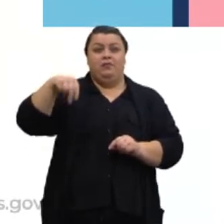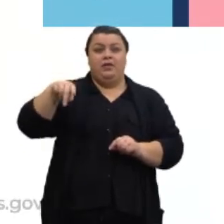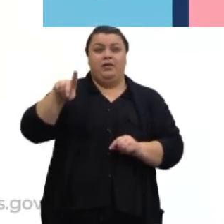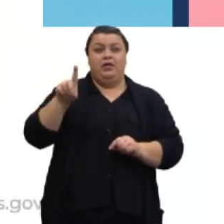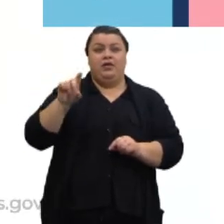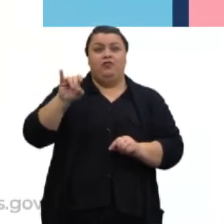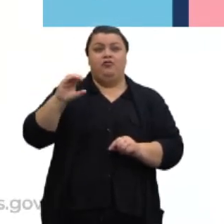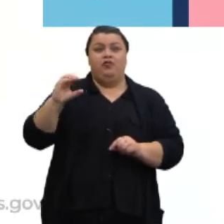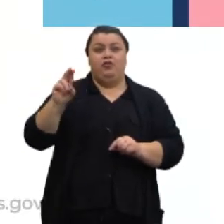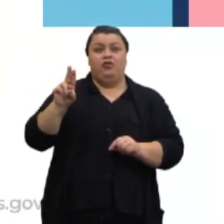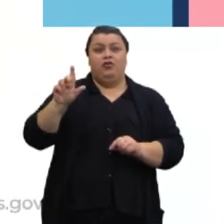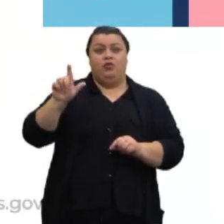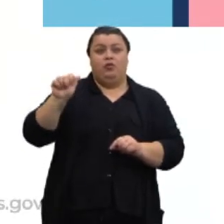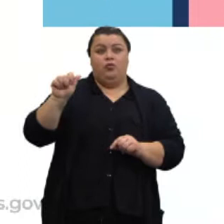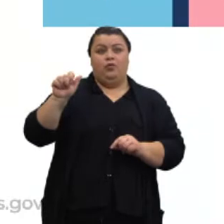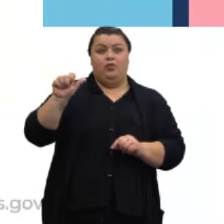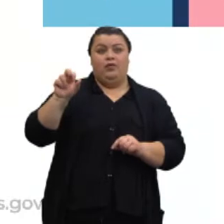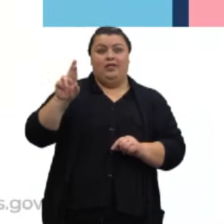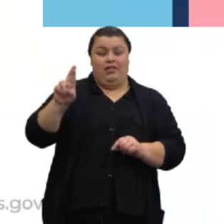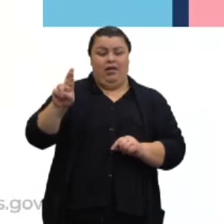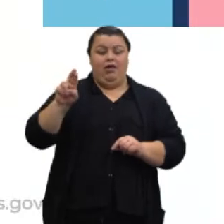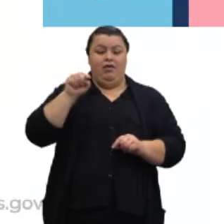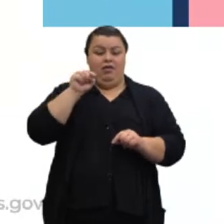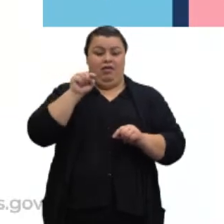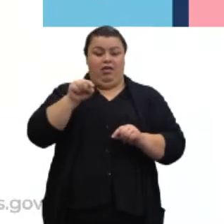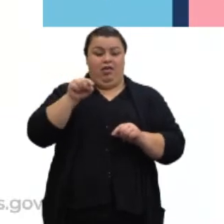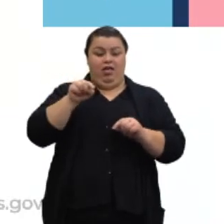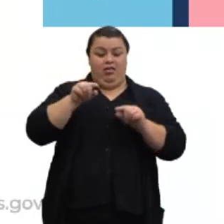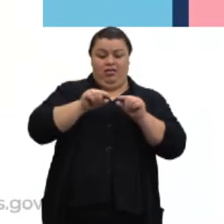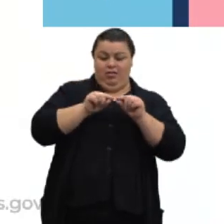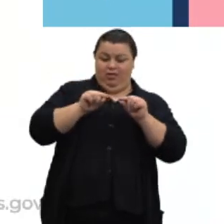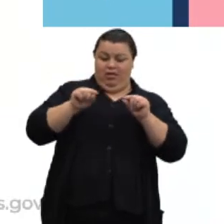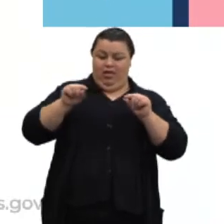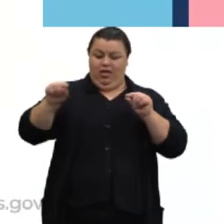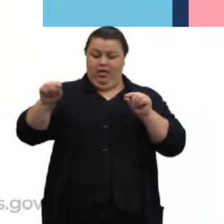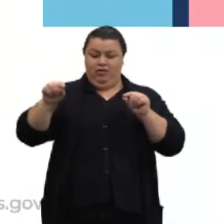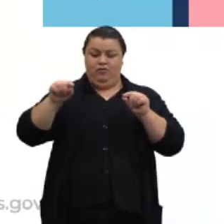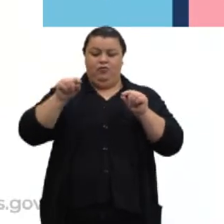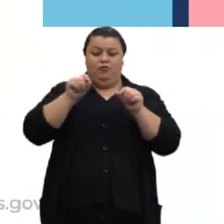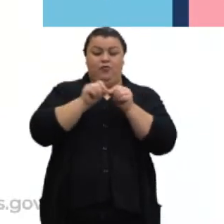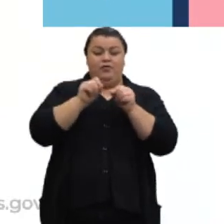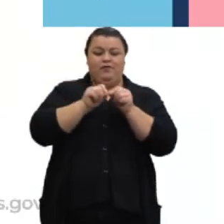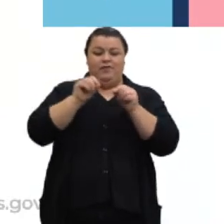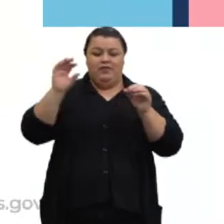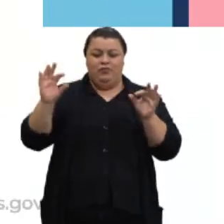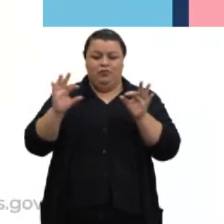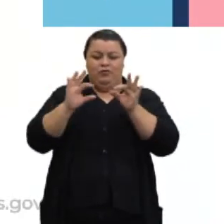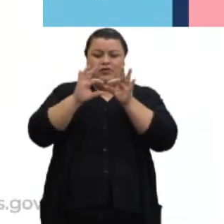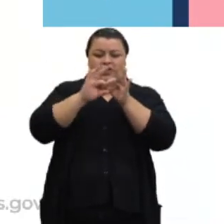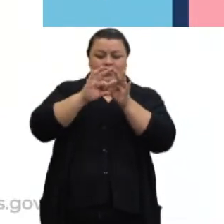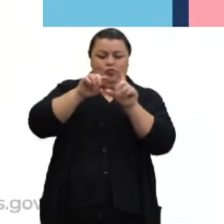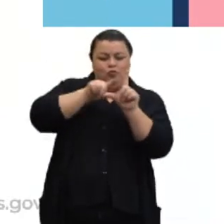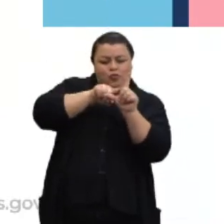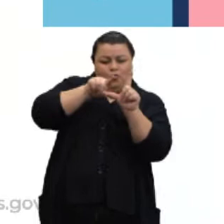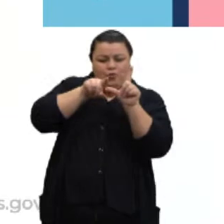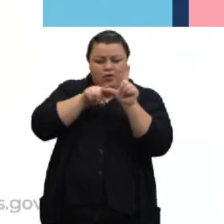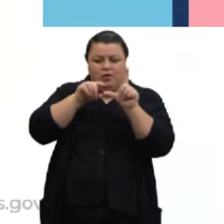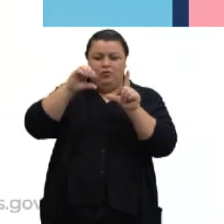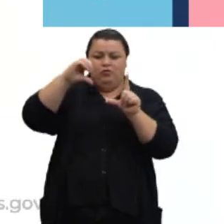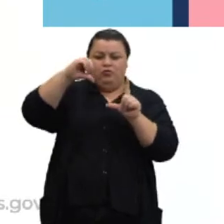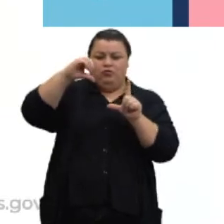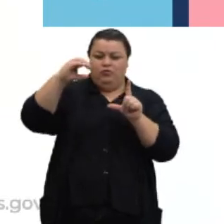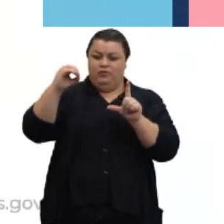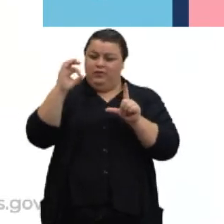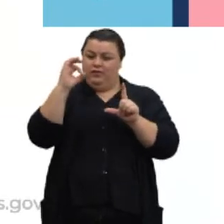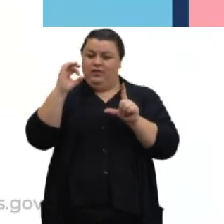algum momento essas retas estarão formando um ângulo de 90 graus, ou a reta